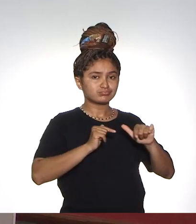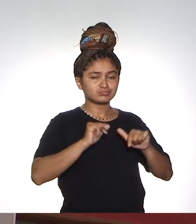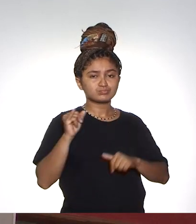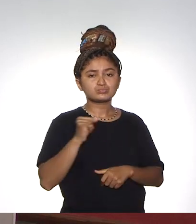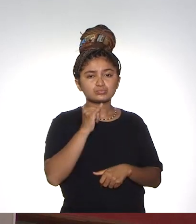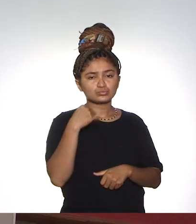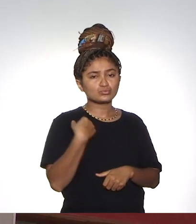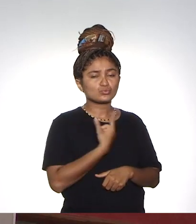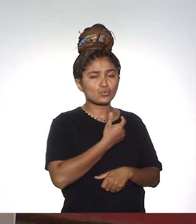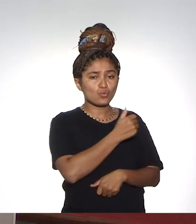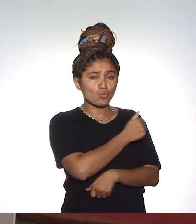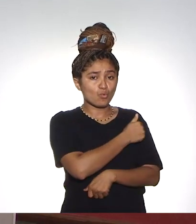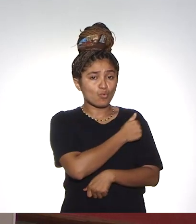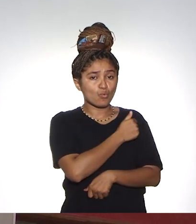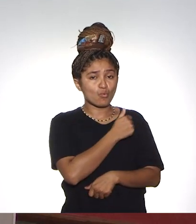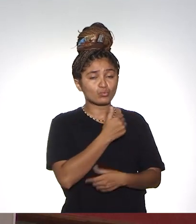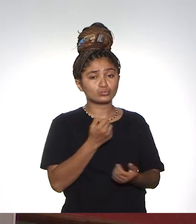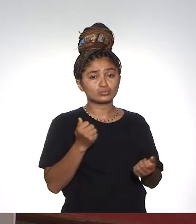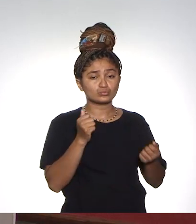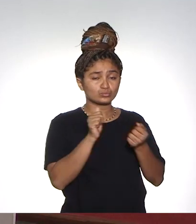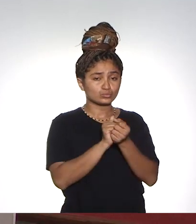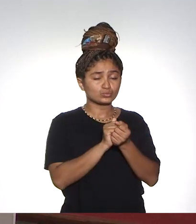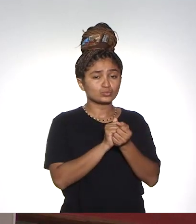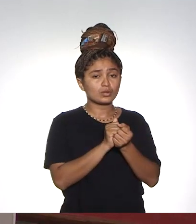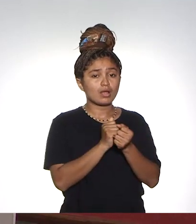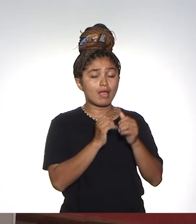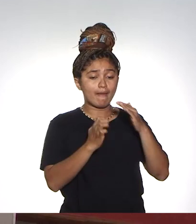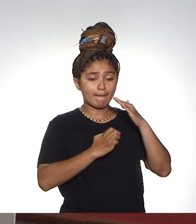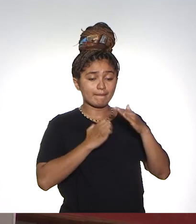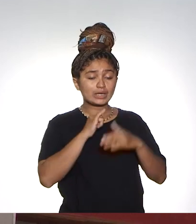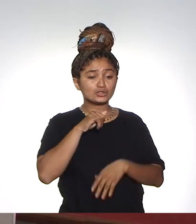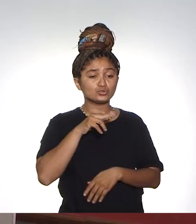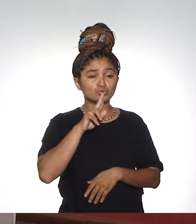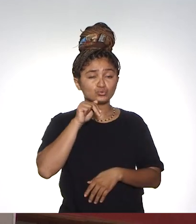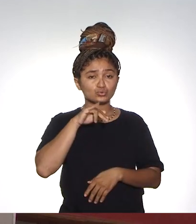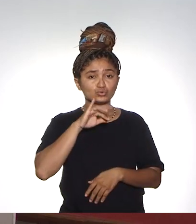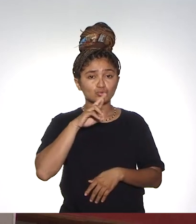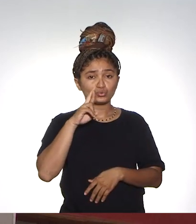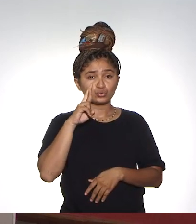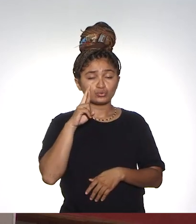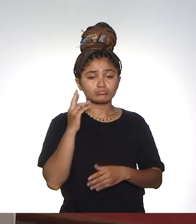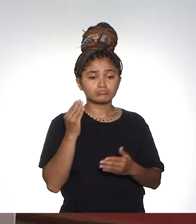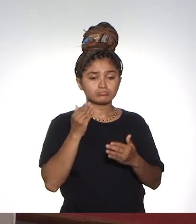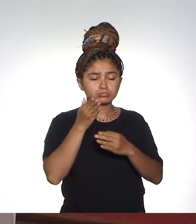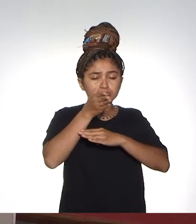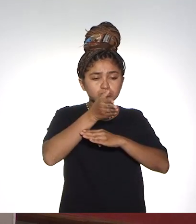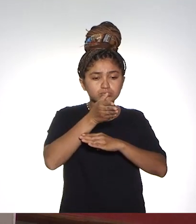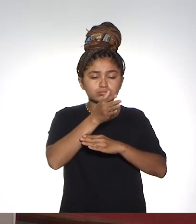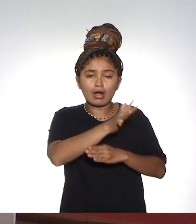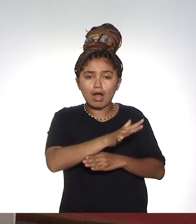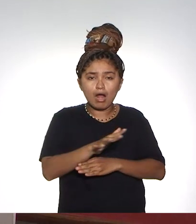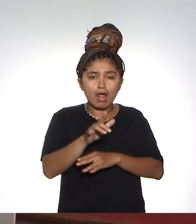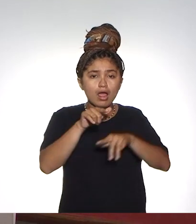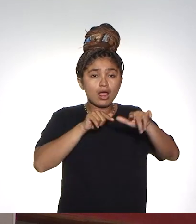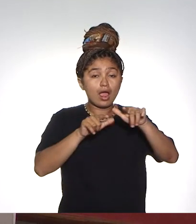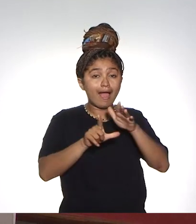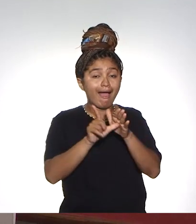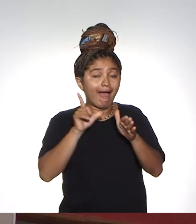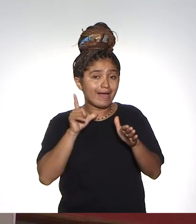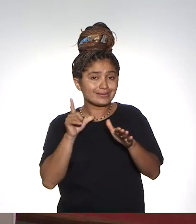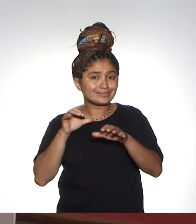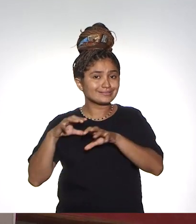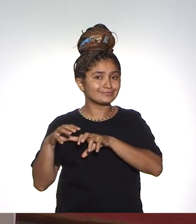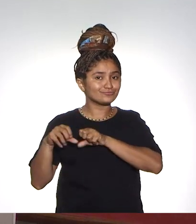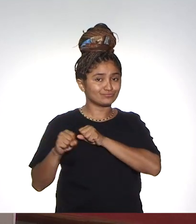é importante para que os nossos alunos, os associados das empresas júnior possam ter essa inserção no mercado